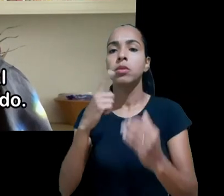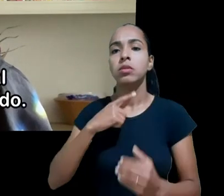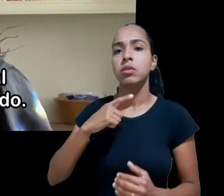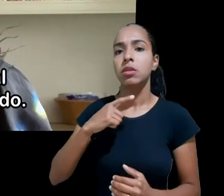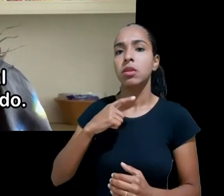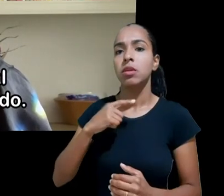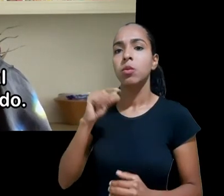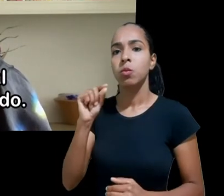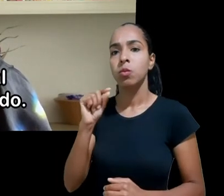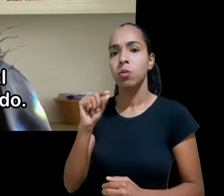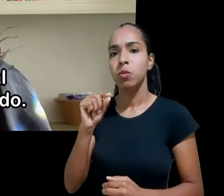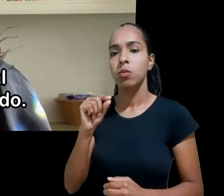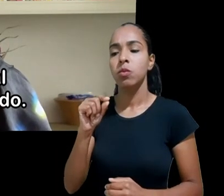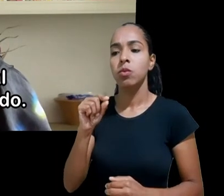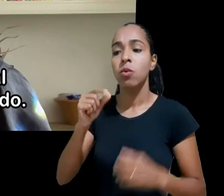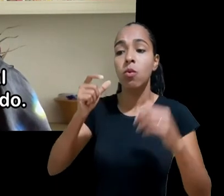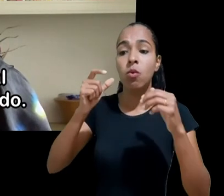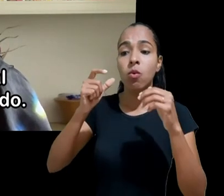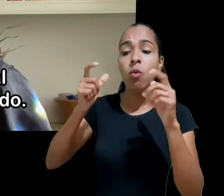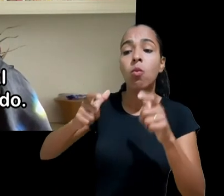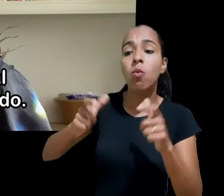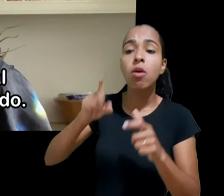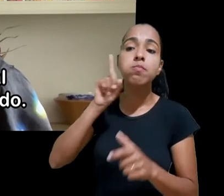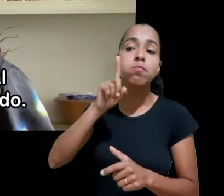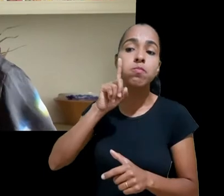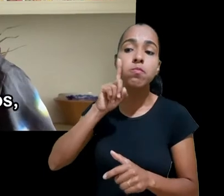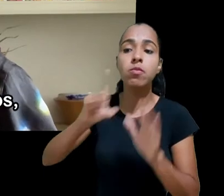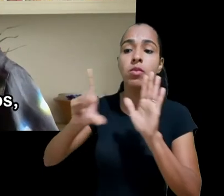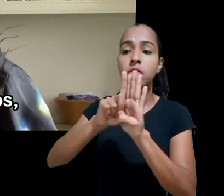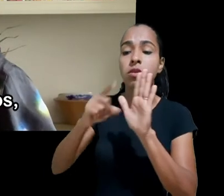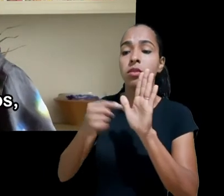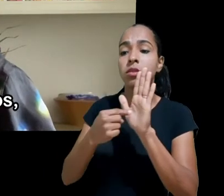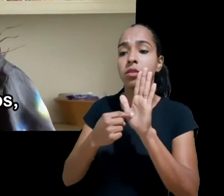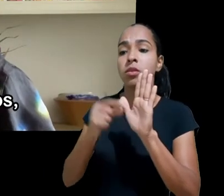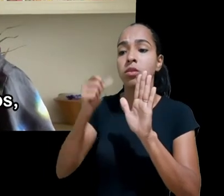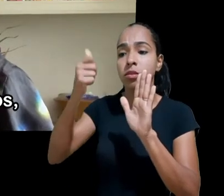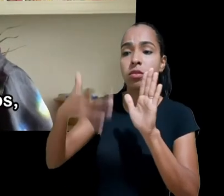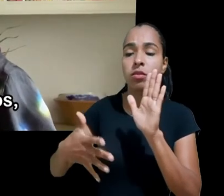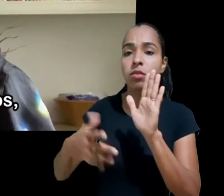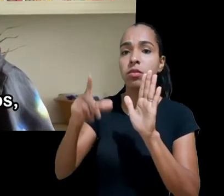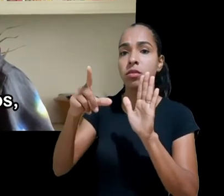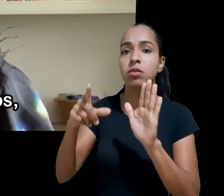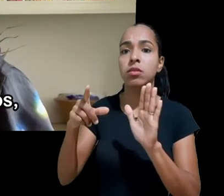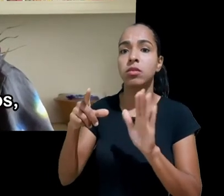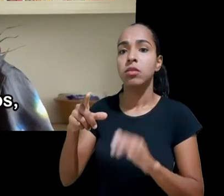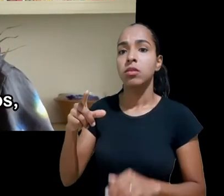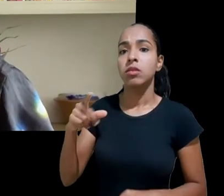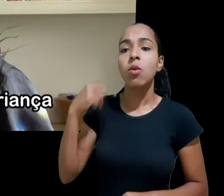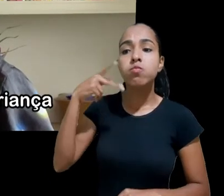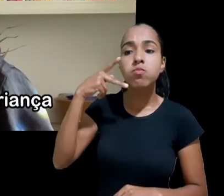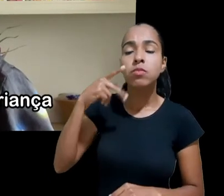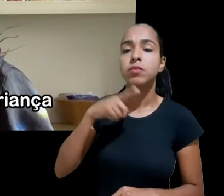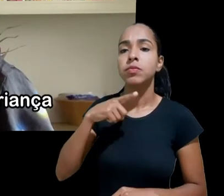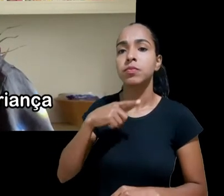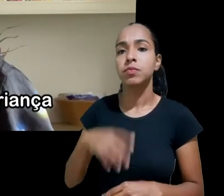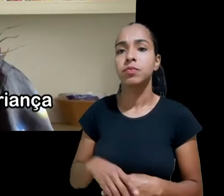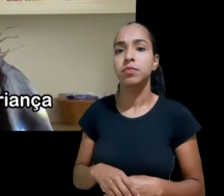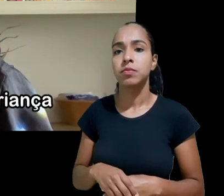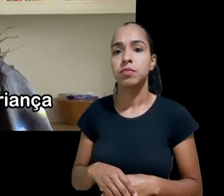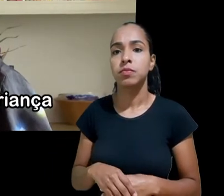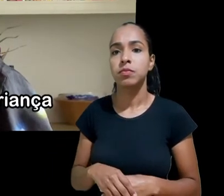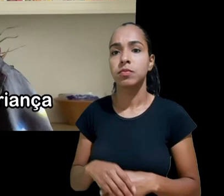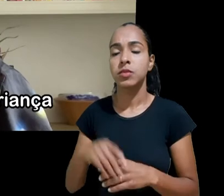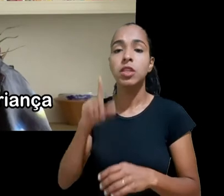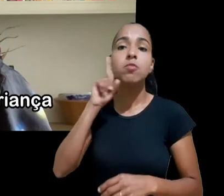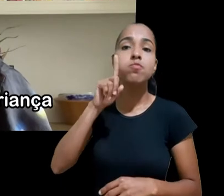o senador Blumenthal tem o projeto de lei Kids no Senado o governo dos Estados Unidos não faz regulamentação de dados mas